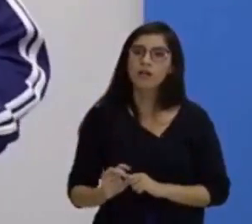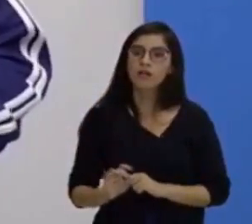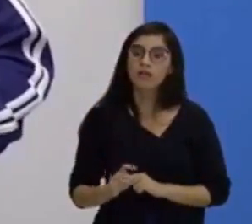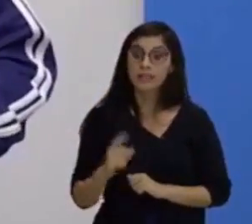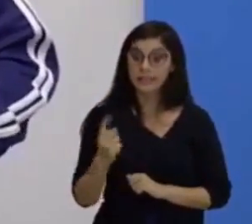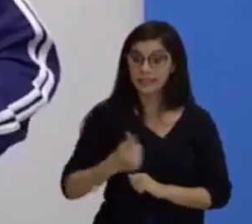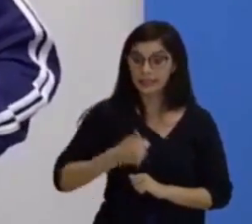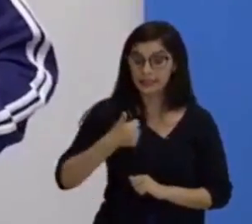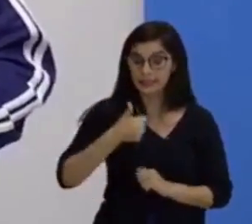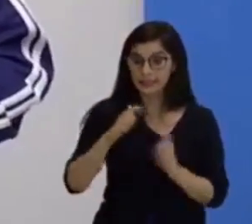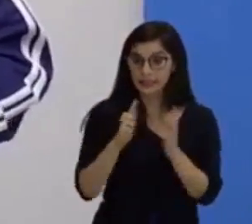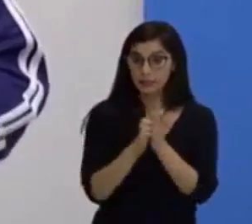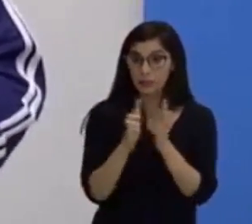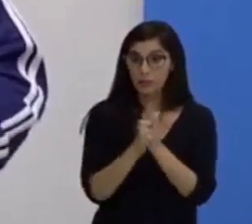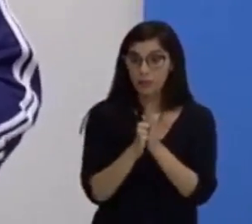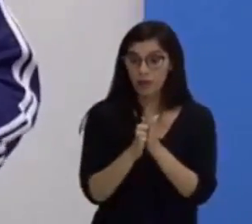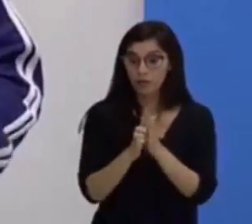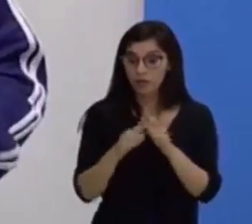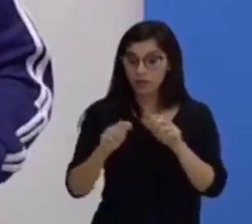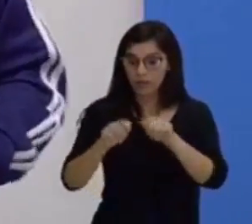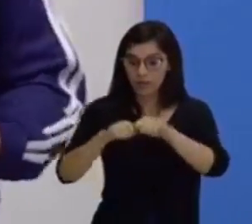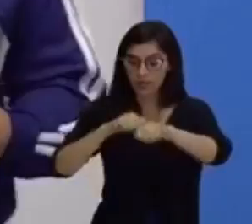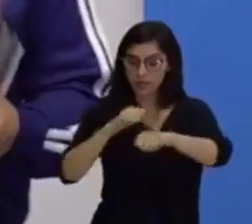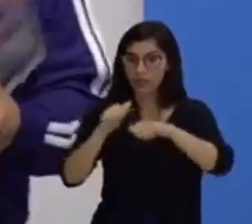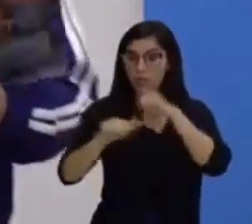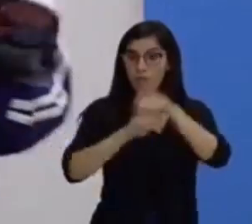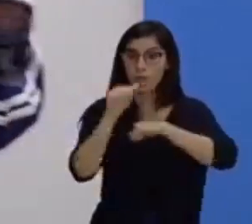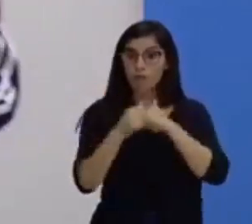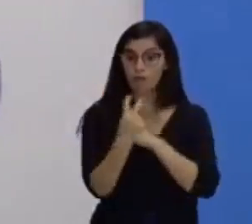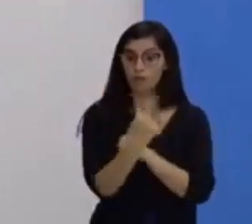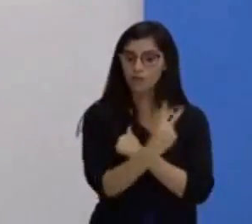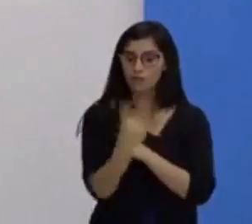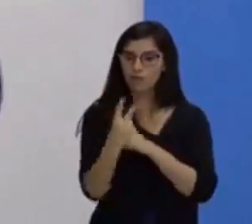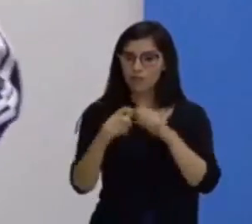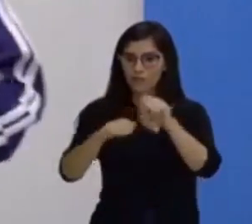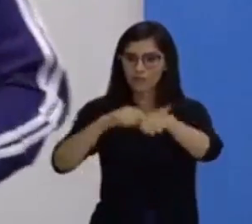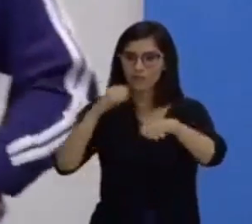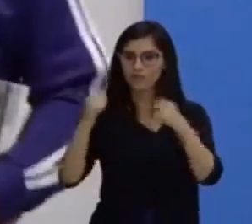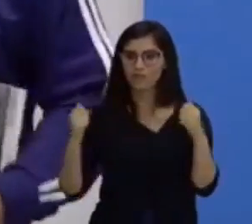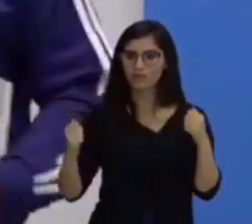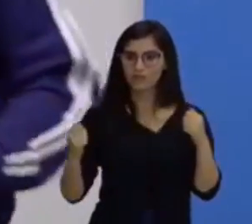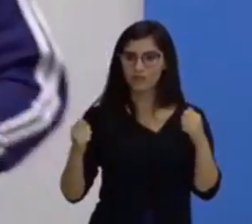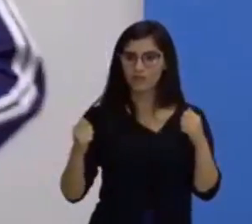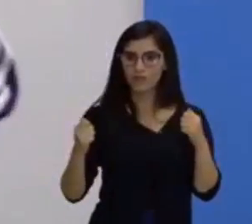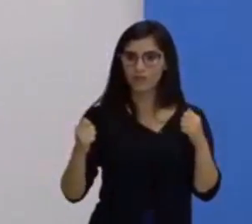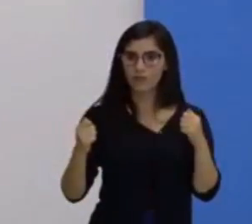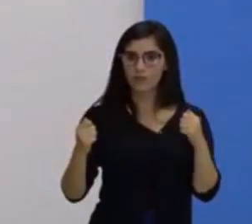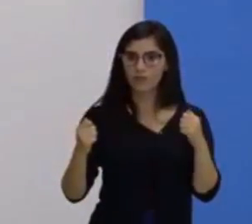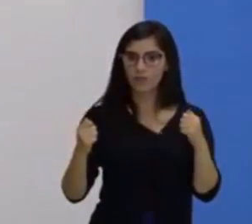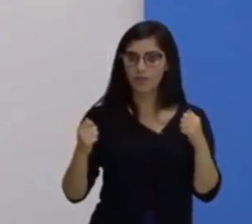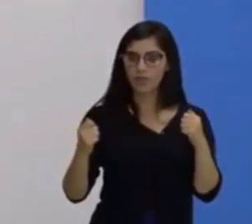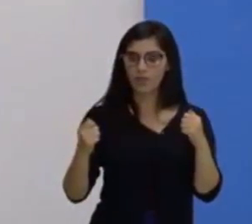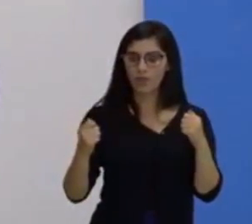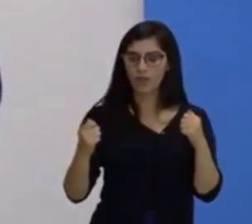transformamos em duas folhas. E aí, você pegou essas duas folhas e rasgou. A força foi a mesma ou já começou a modificar?